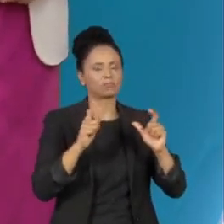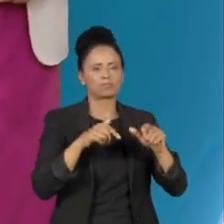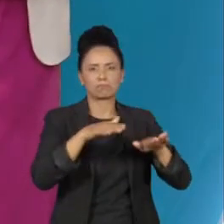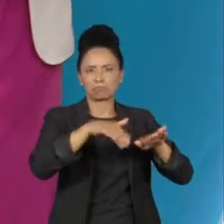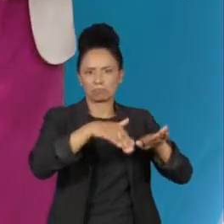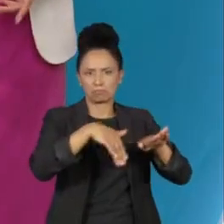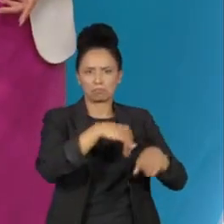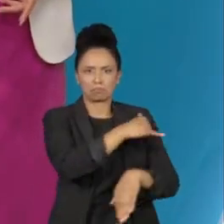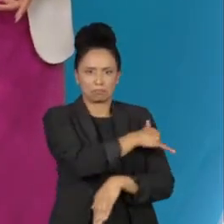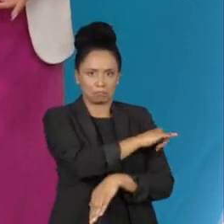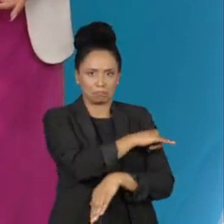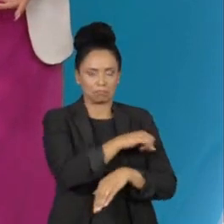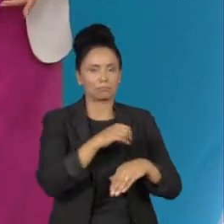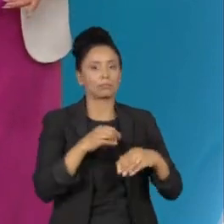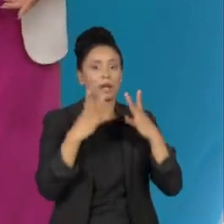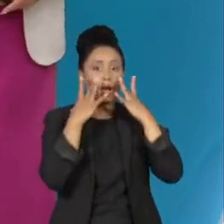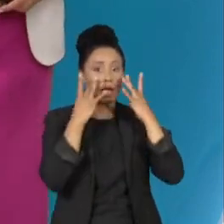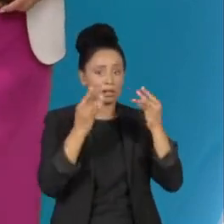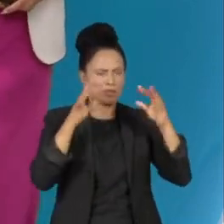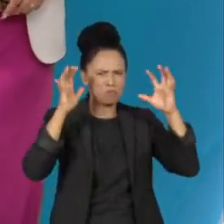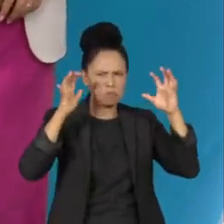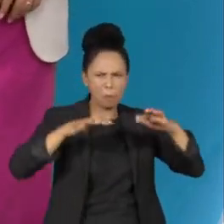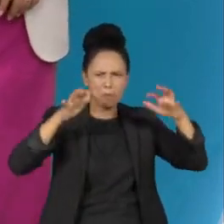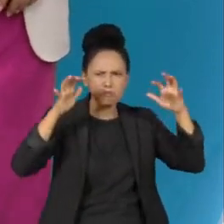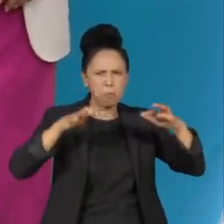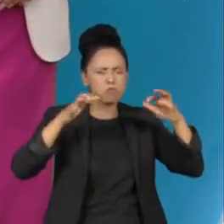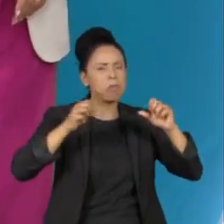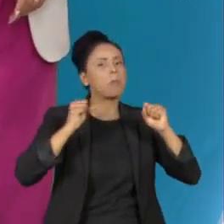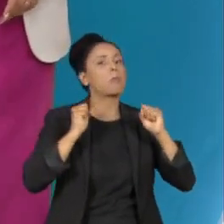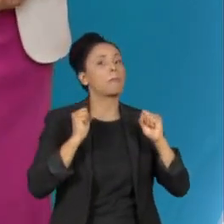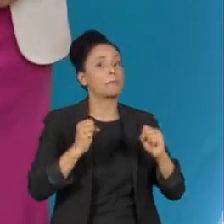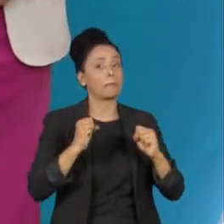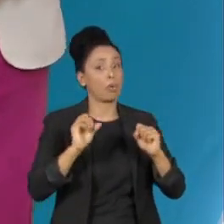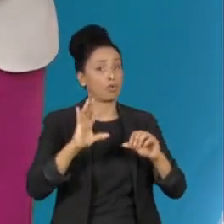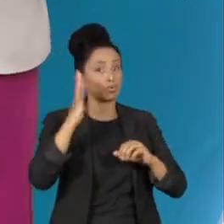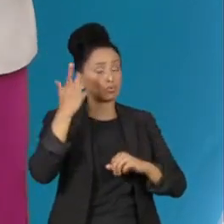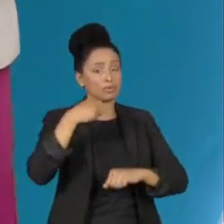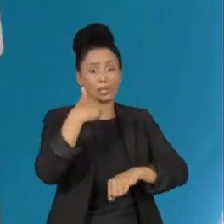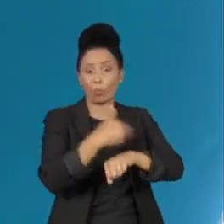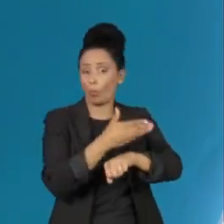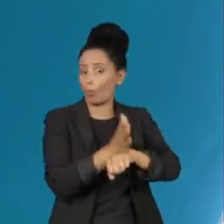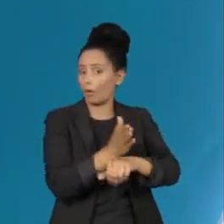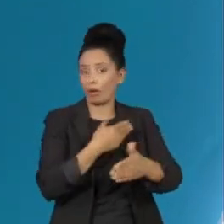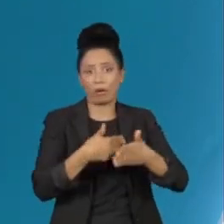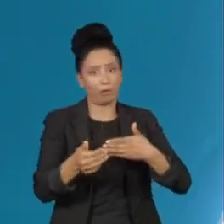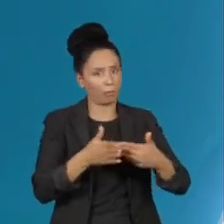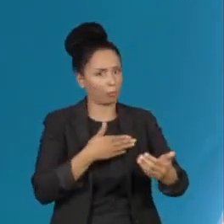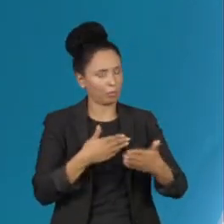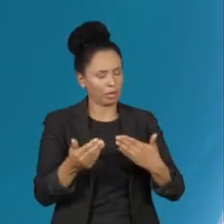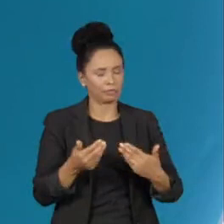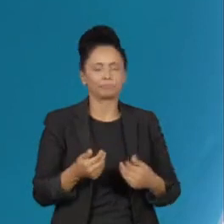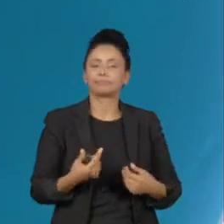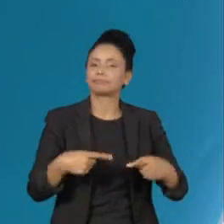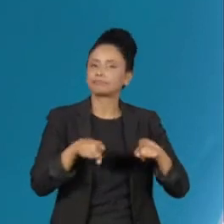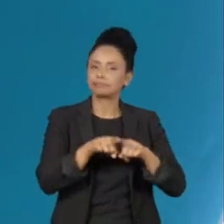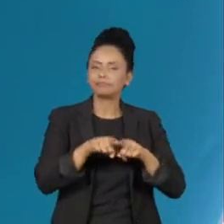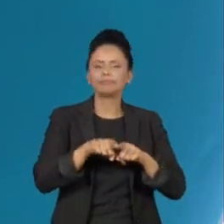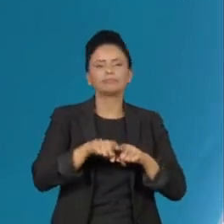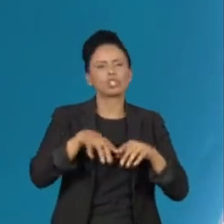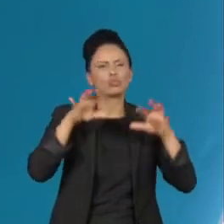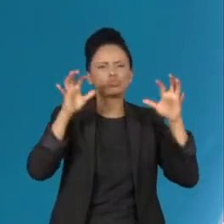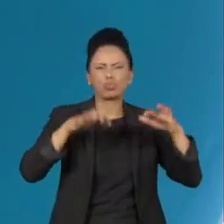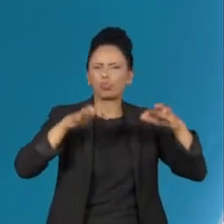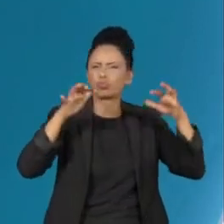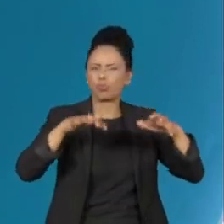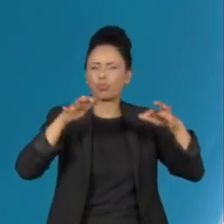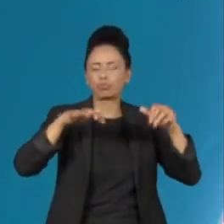Fluminense, tem alerta de temporais e essa chuva acontece a qualquer momento da sexta-feira. Também chove forte em Mato Grosso do Sul, estado